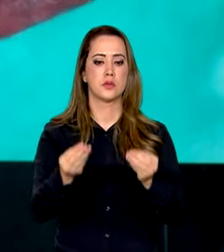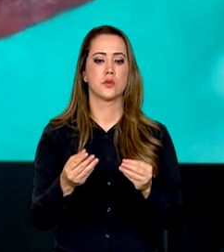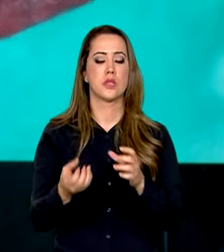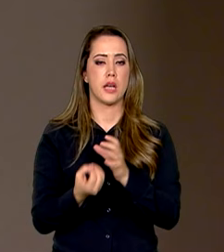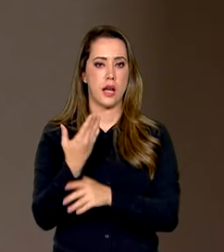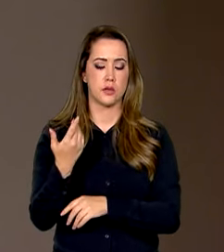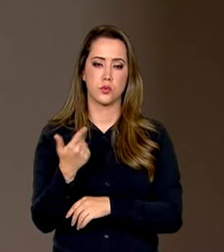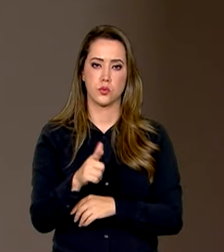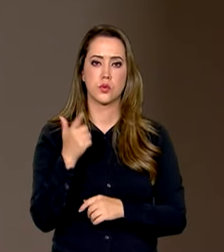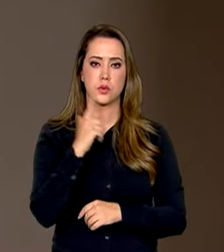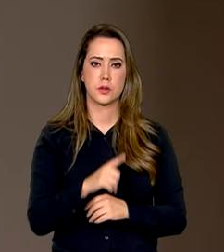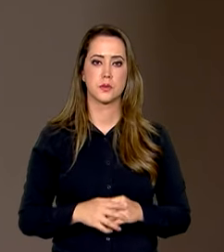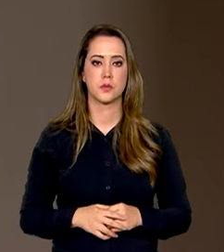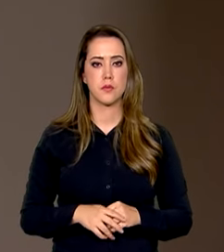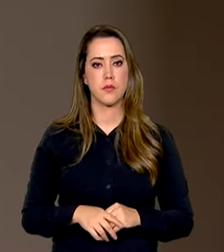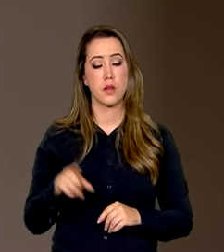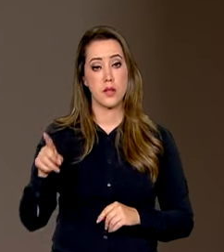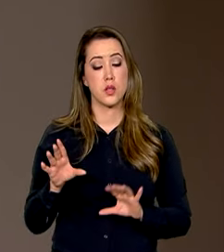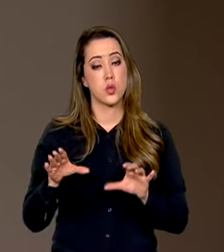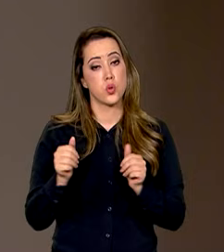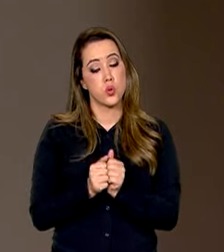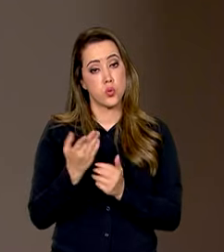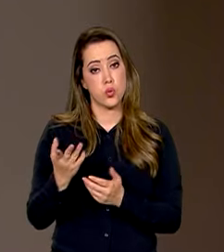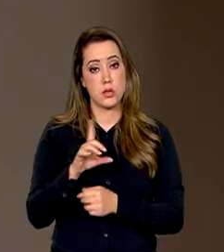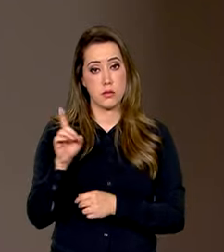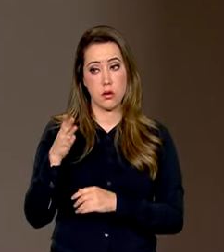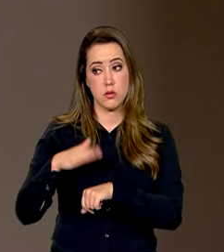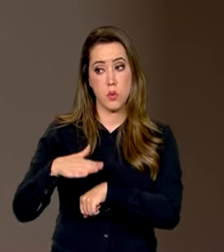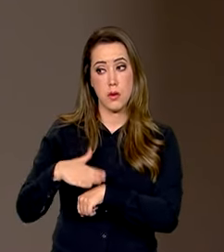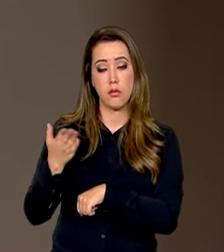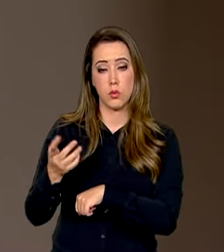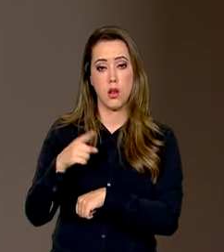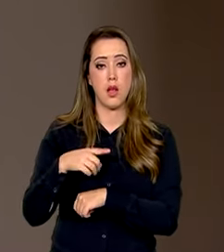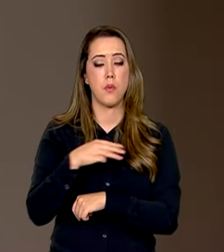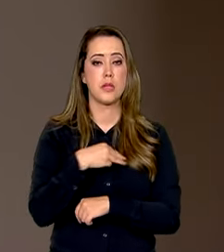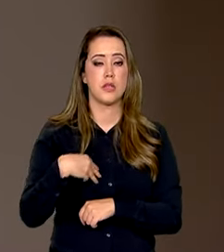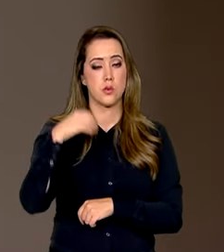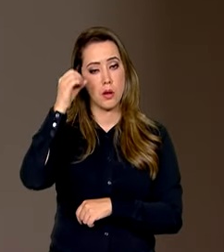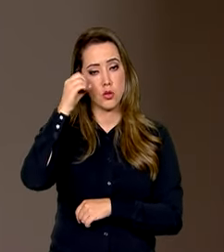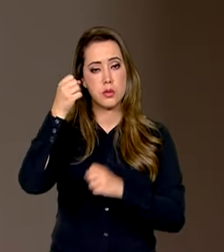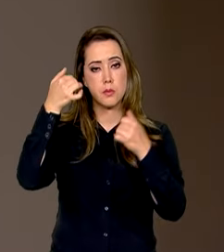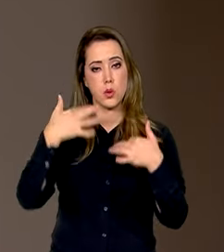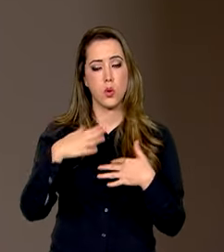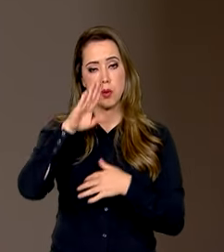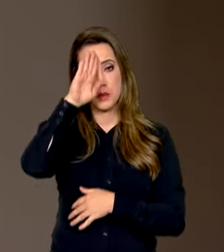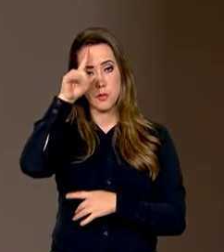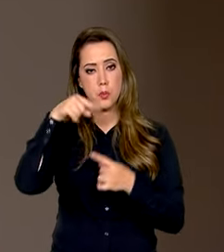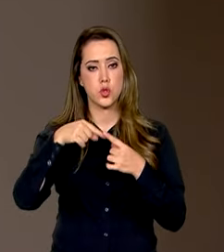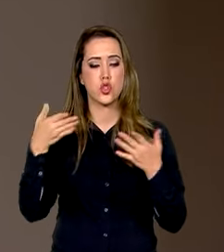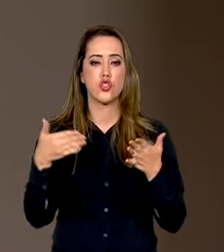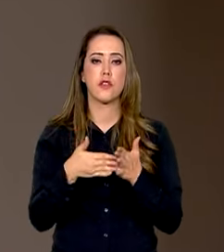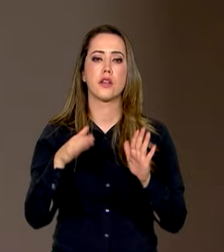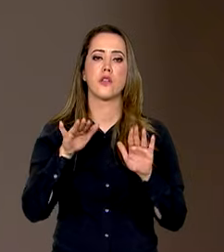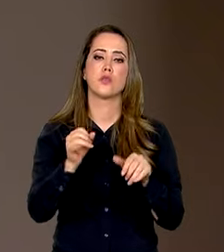recriados. E ainda na conversa com parlamentares, o ministro Alexandre Padilha disse que a prioridade até o